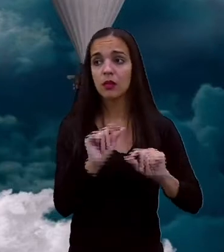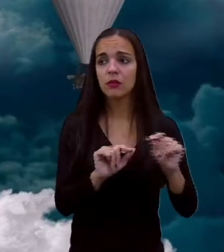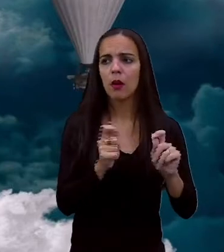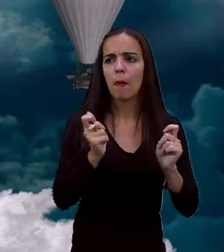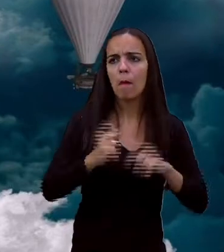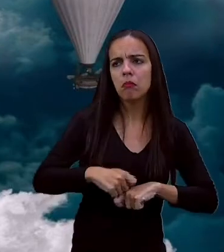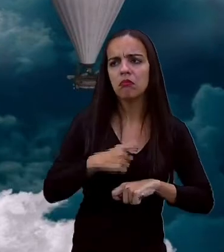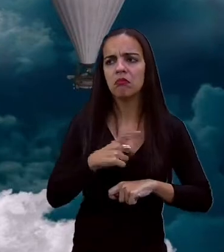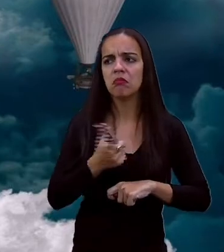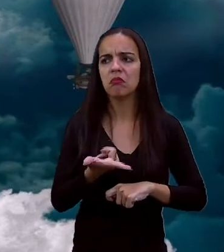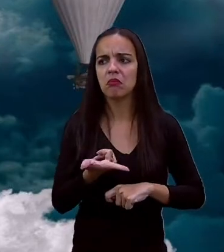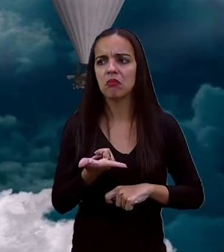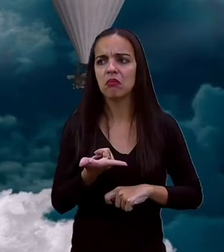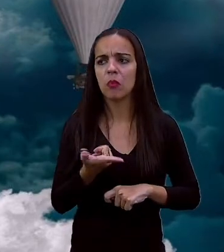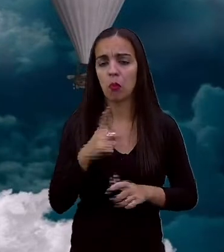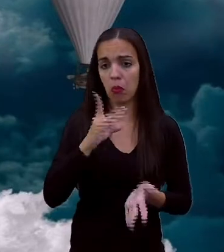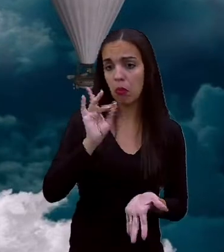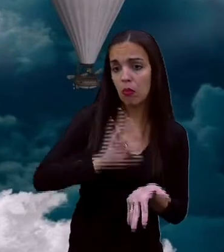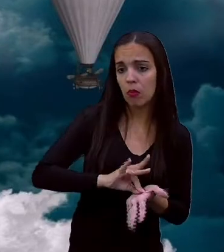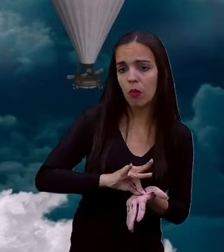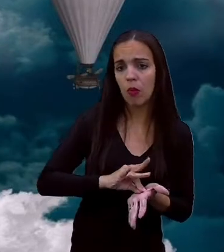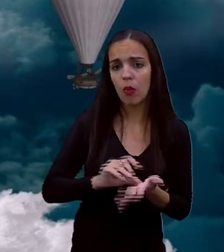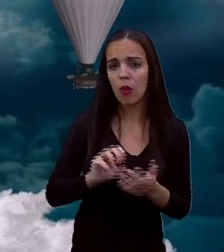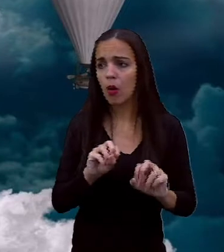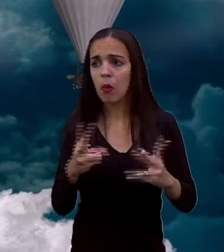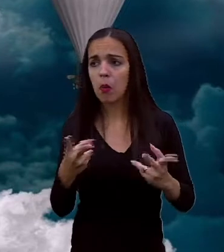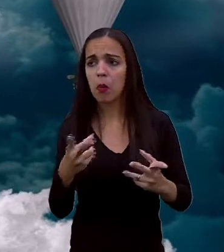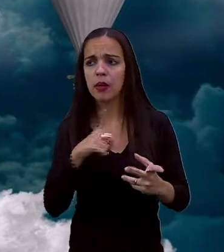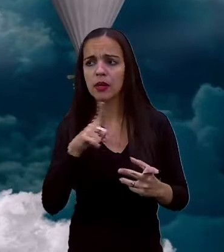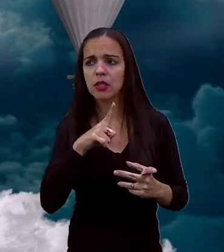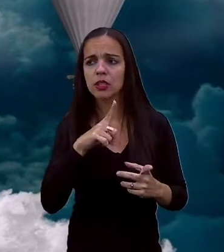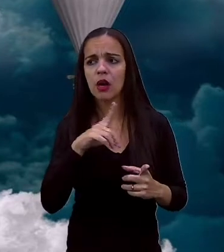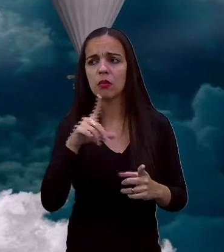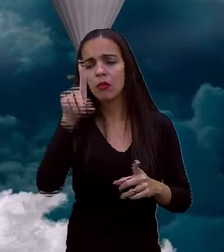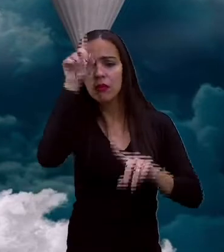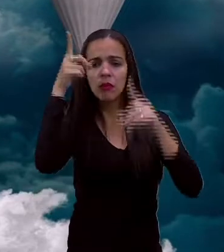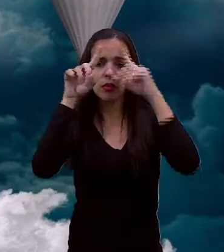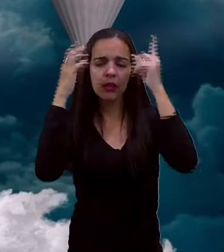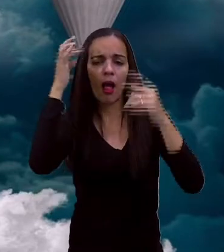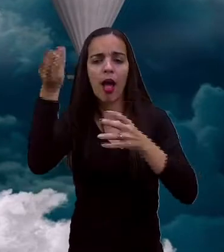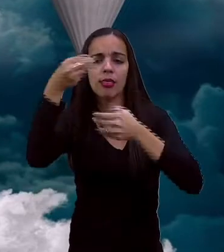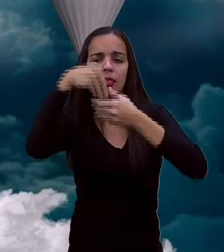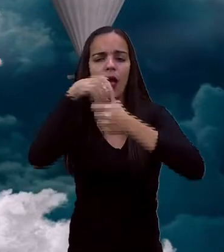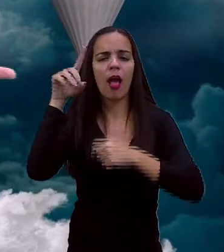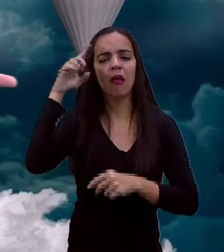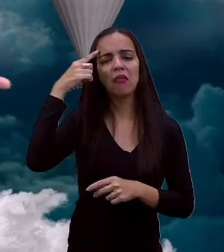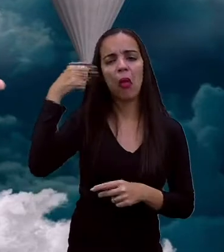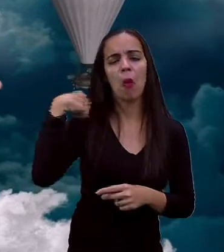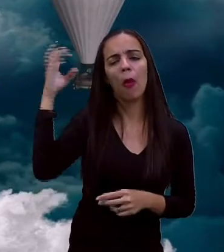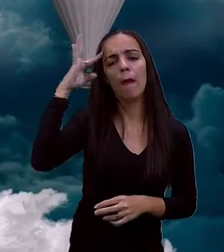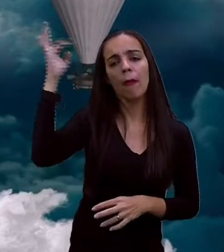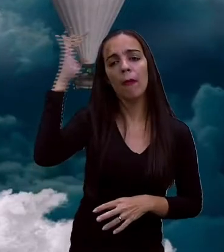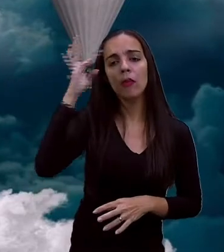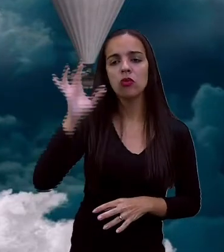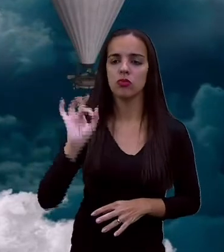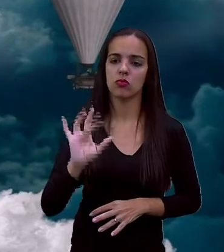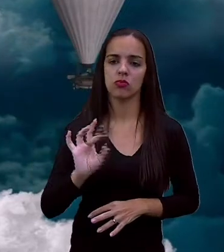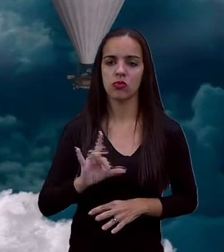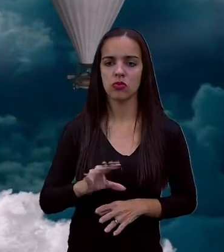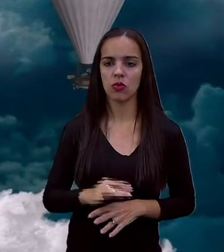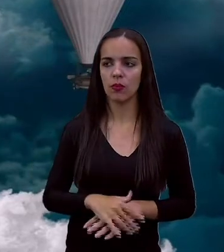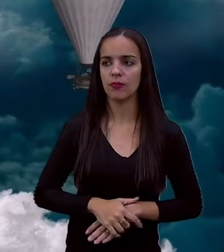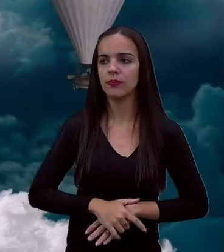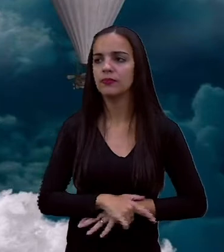viver no mundo real ou elas podem também viver no mundo imaginário. Mas elas têm elementos